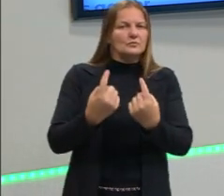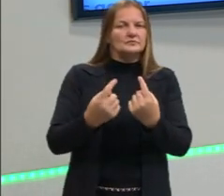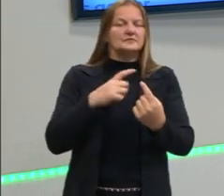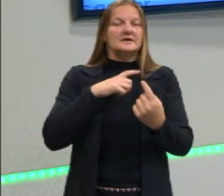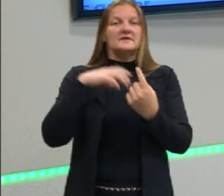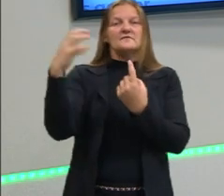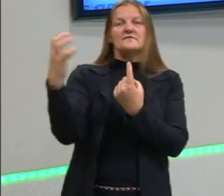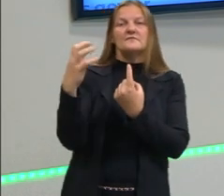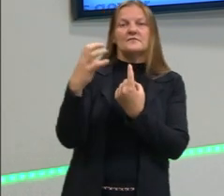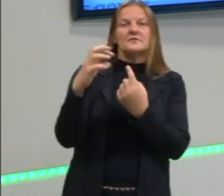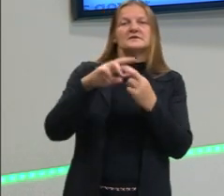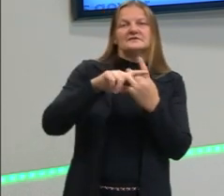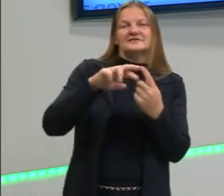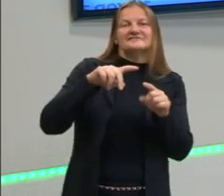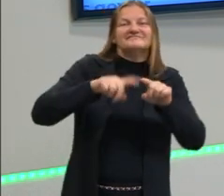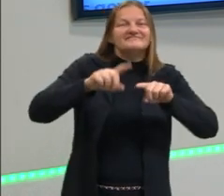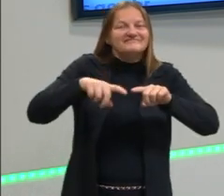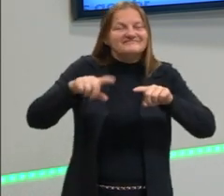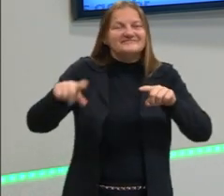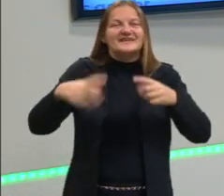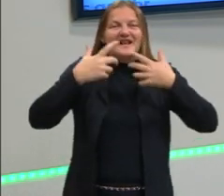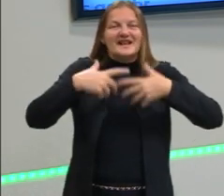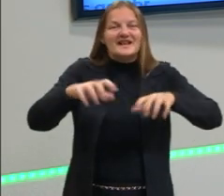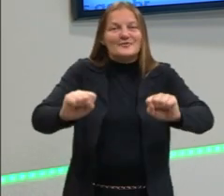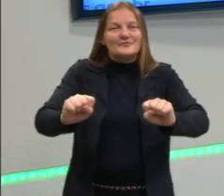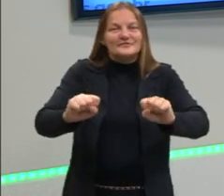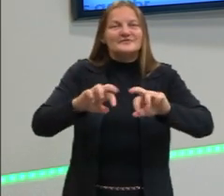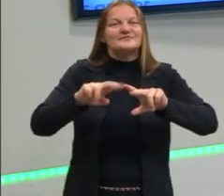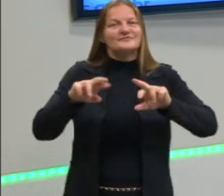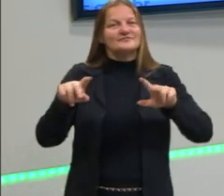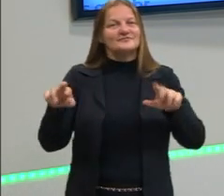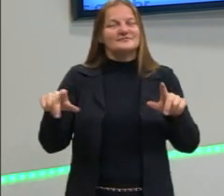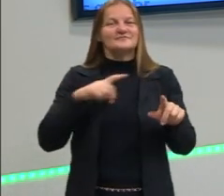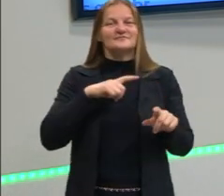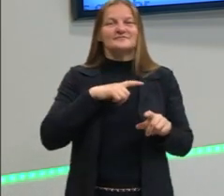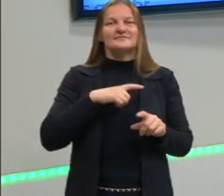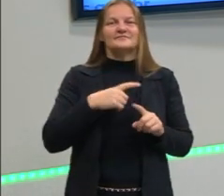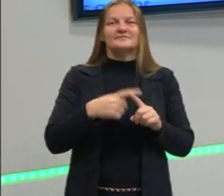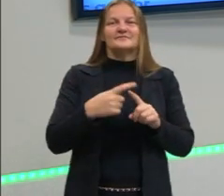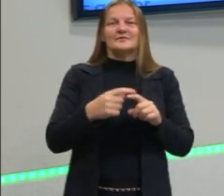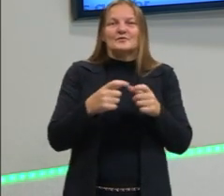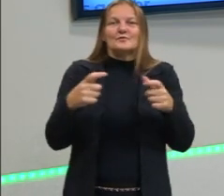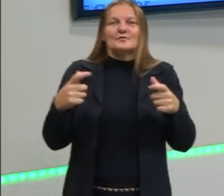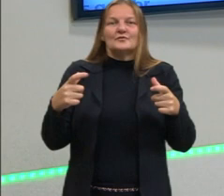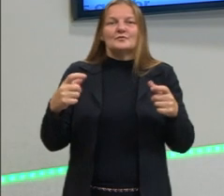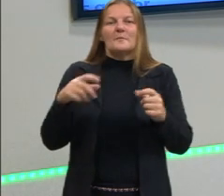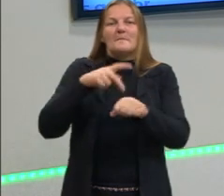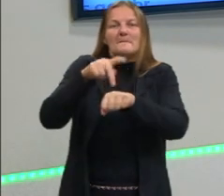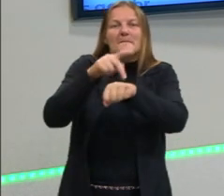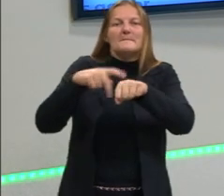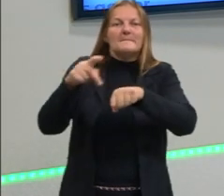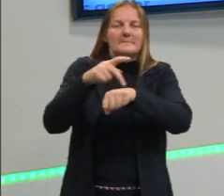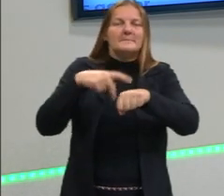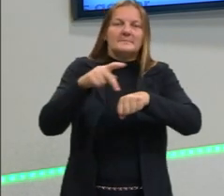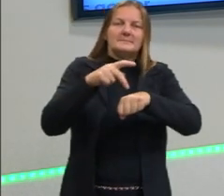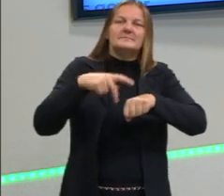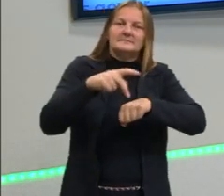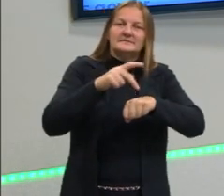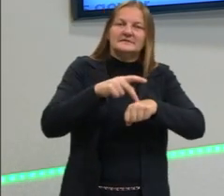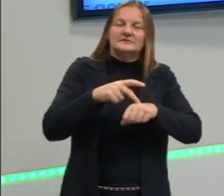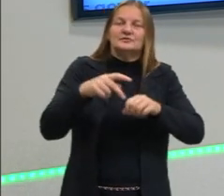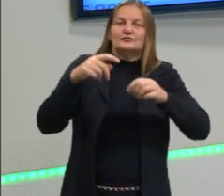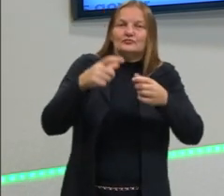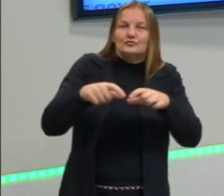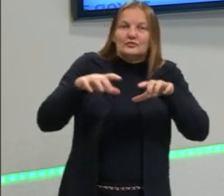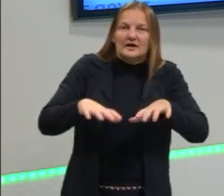possuir uma variedade linguística muito grande devido ao grande número de países onde ele se